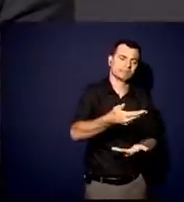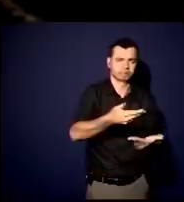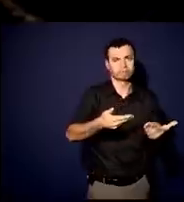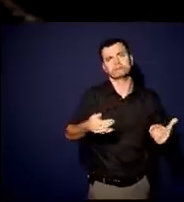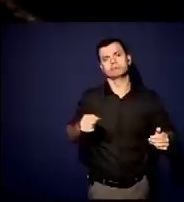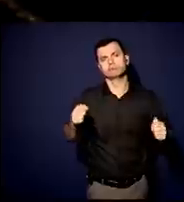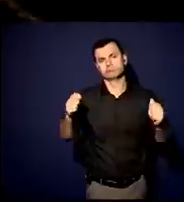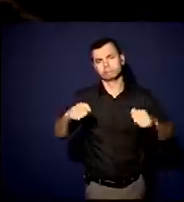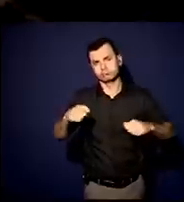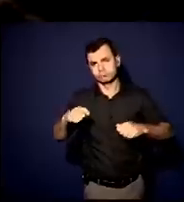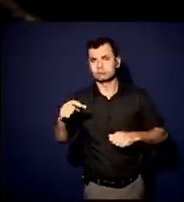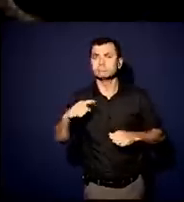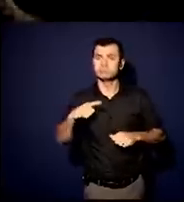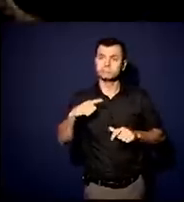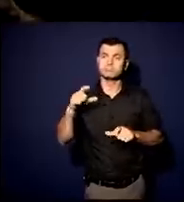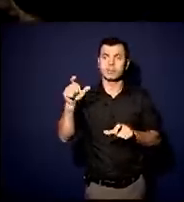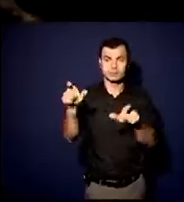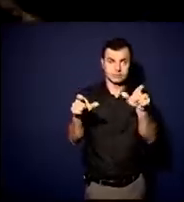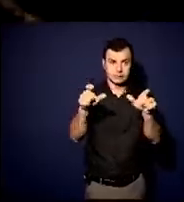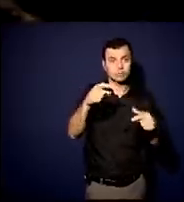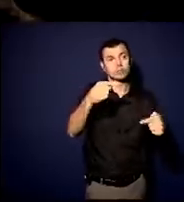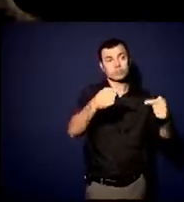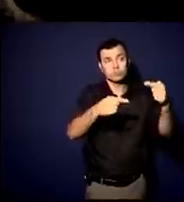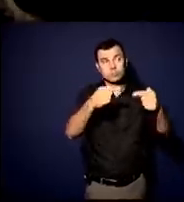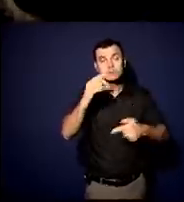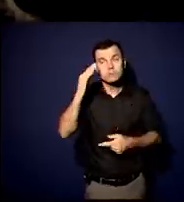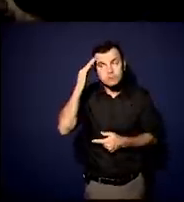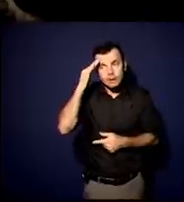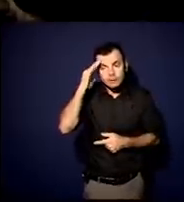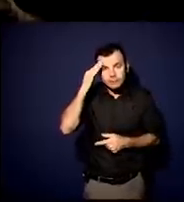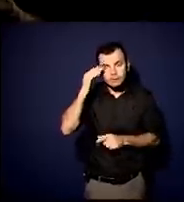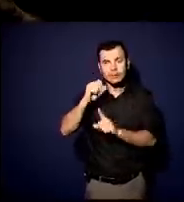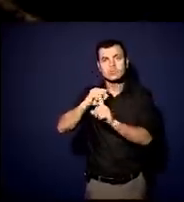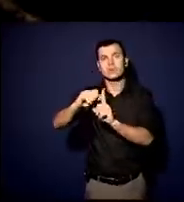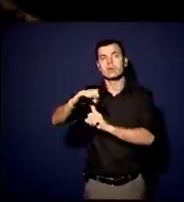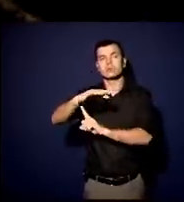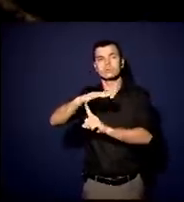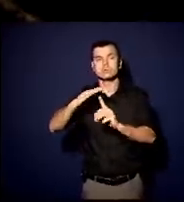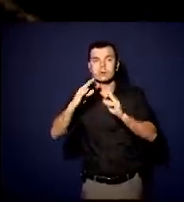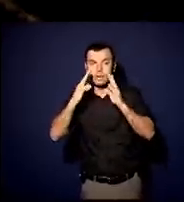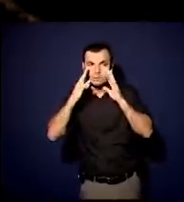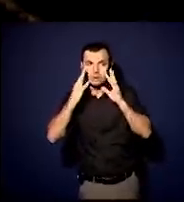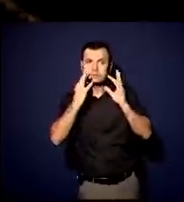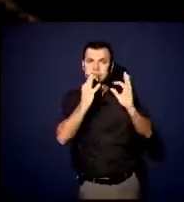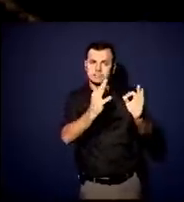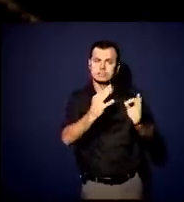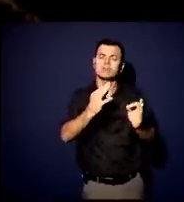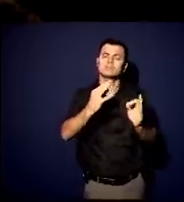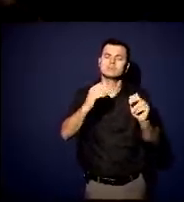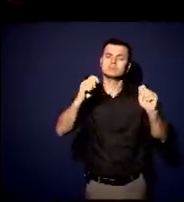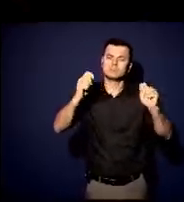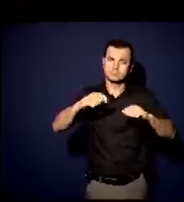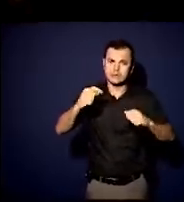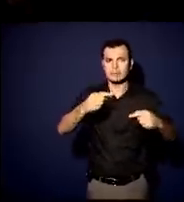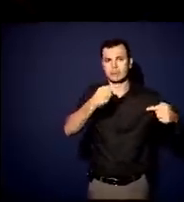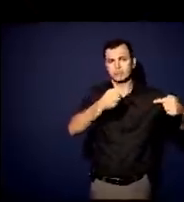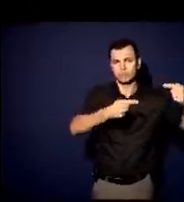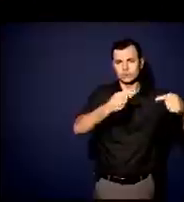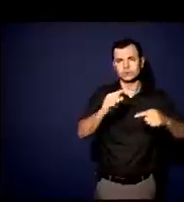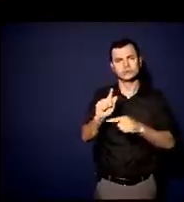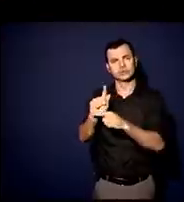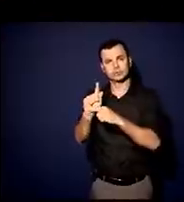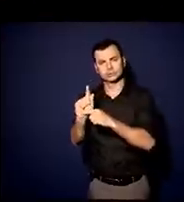Acho que tem vários políticos compreendendo isso e a sociedade também atentando para isso. É possível fazer, sim, a conciliação de política e boa gestão.